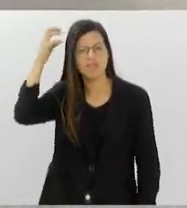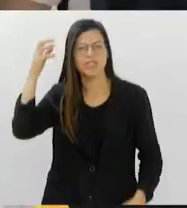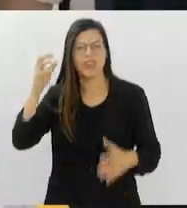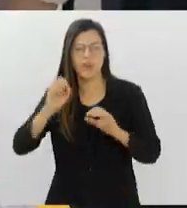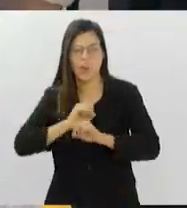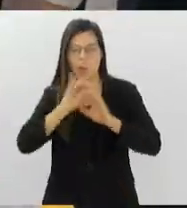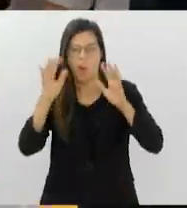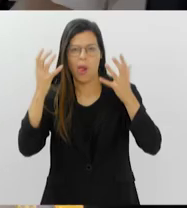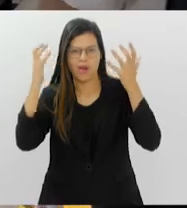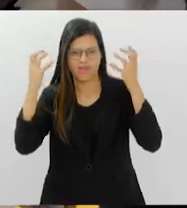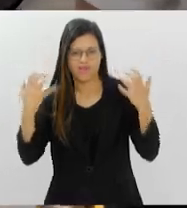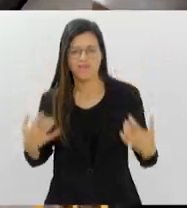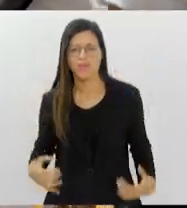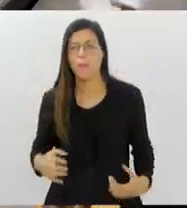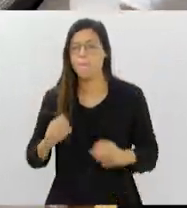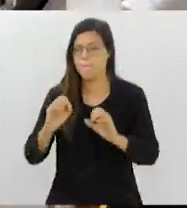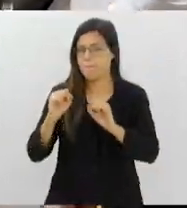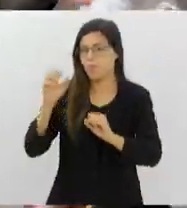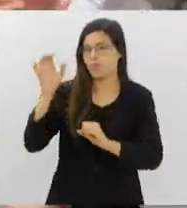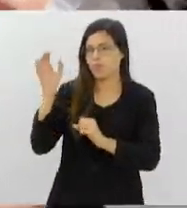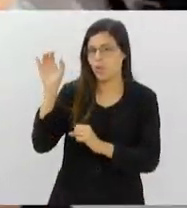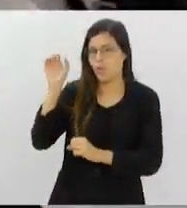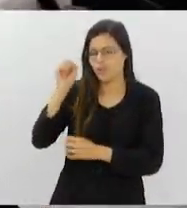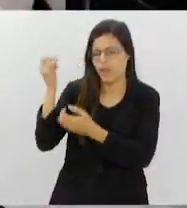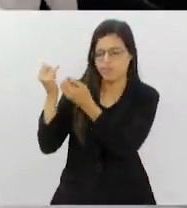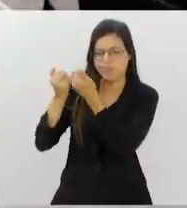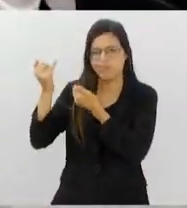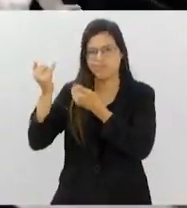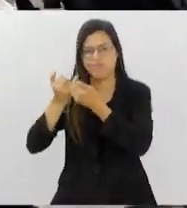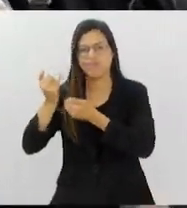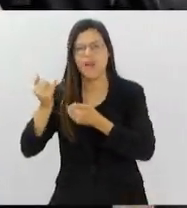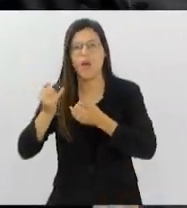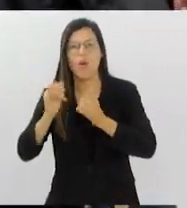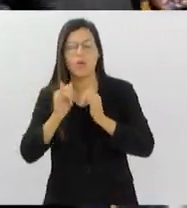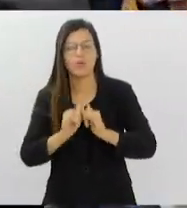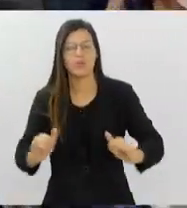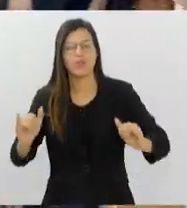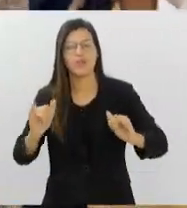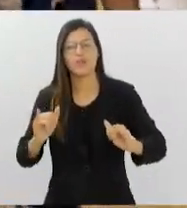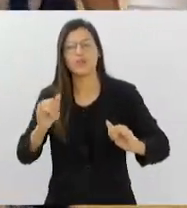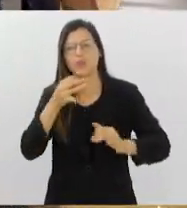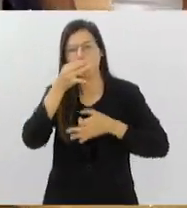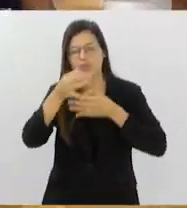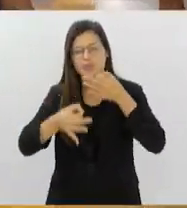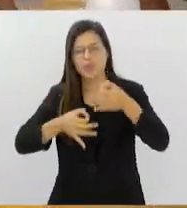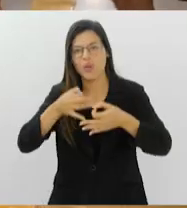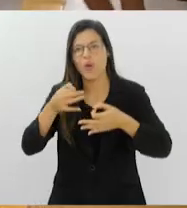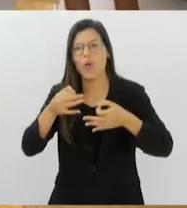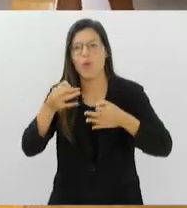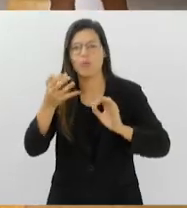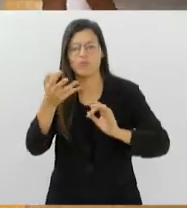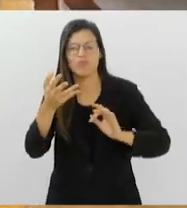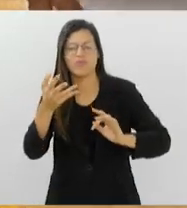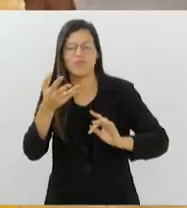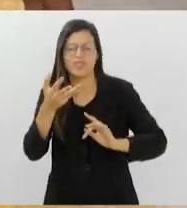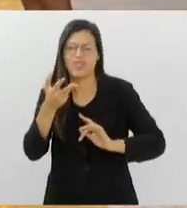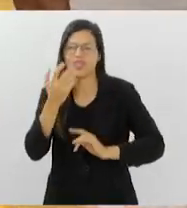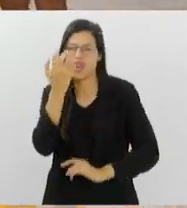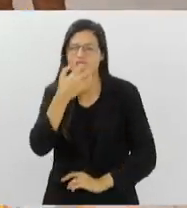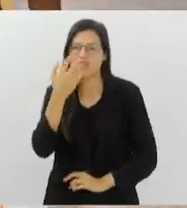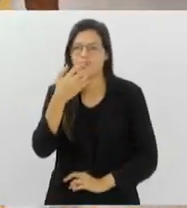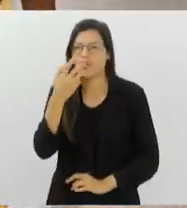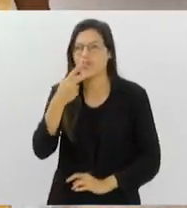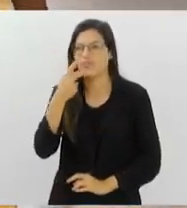festival, podem ser ouvidas em gravações nos vagões. Nos avisos sonoros, os artistas anunciam os nomes das estações e o